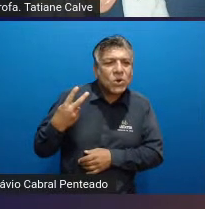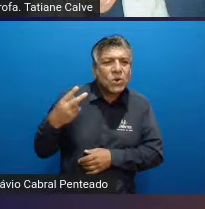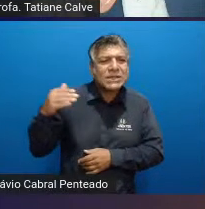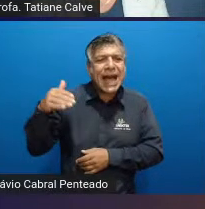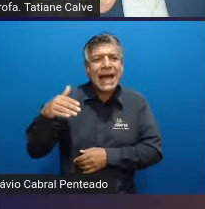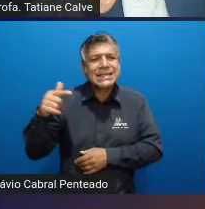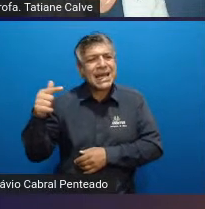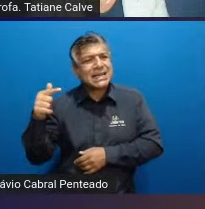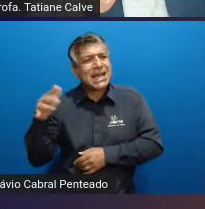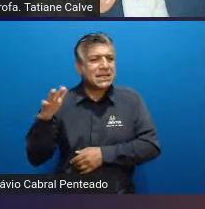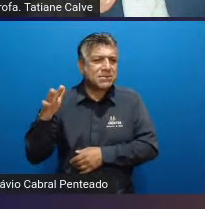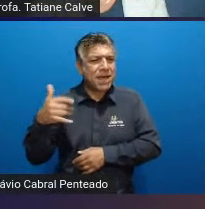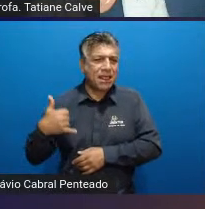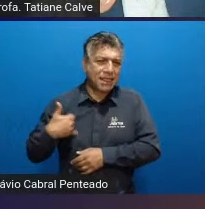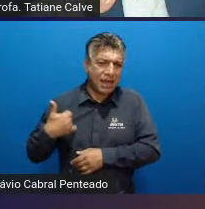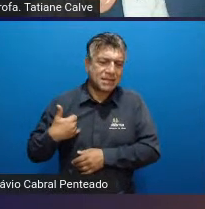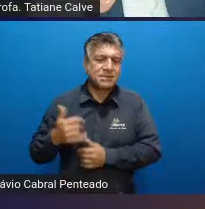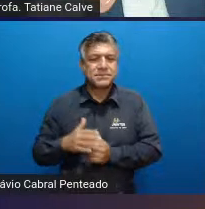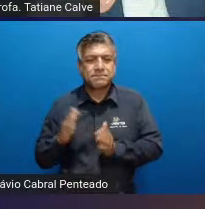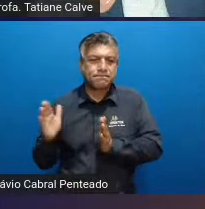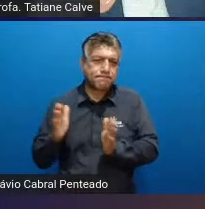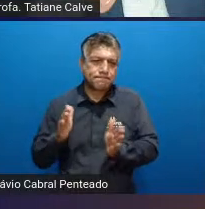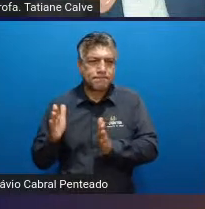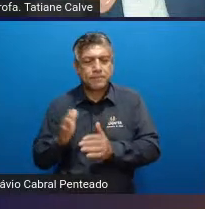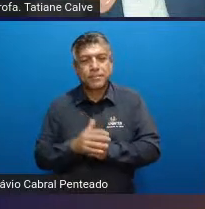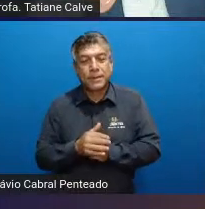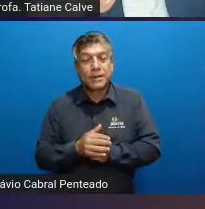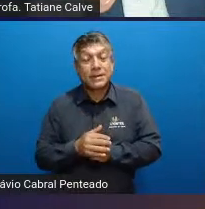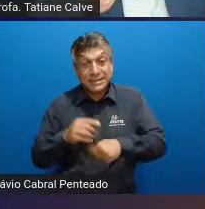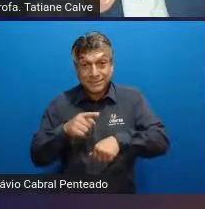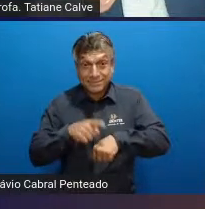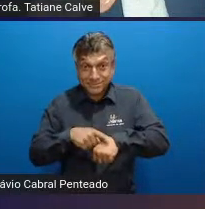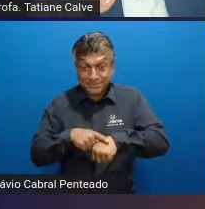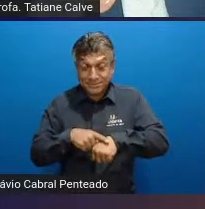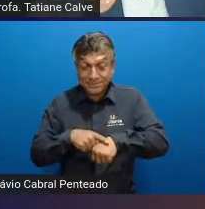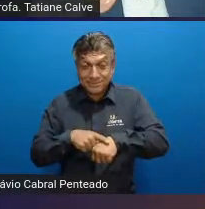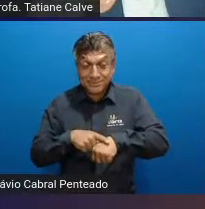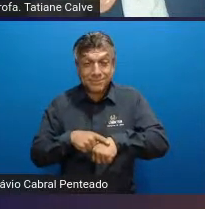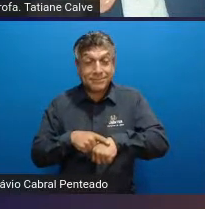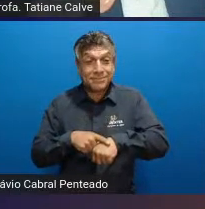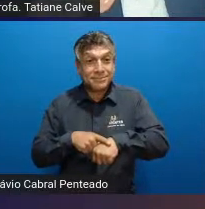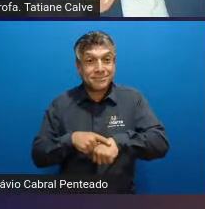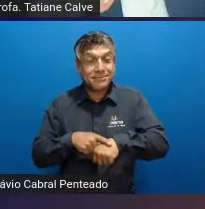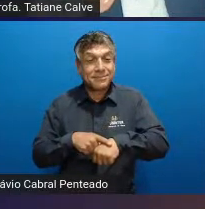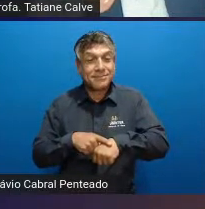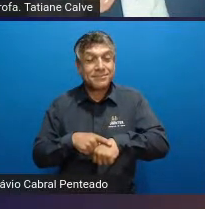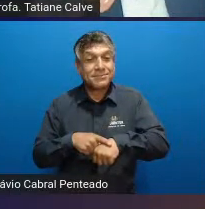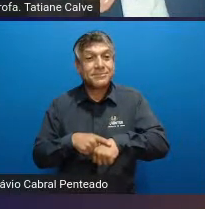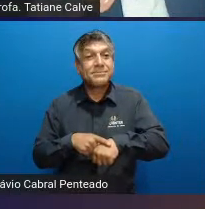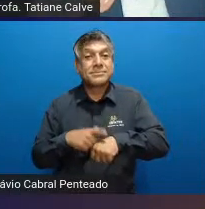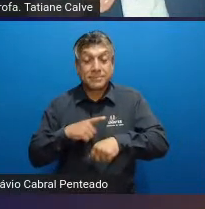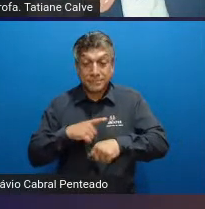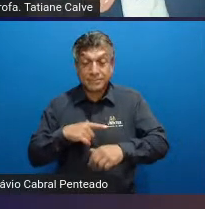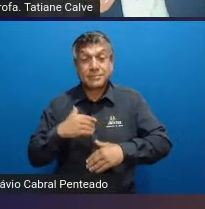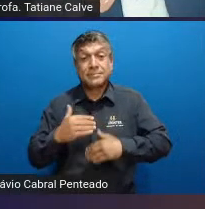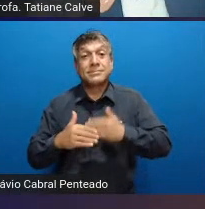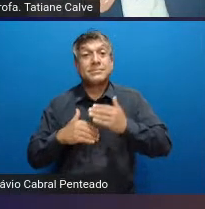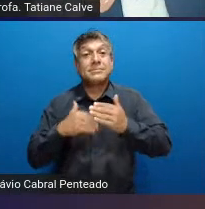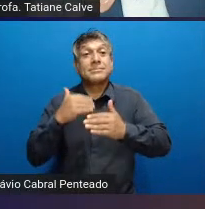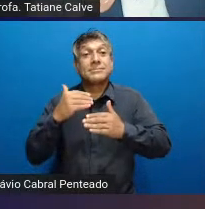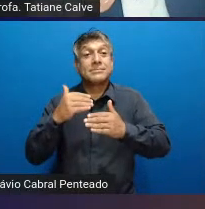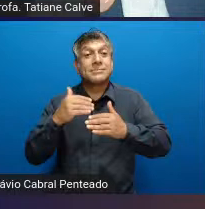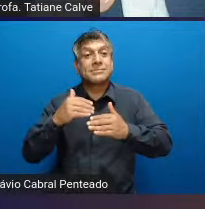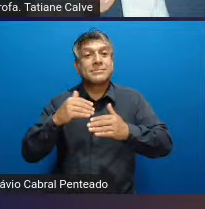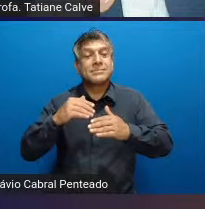anos tá nesse período estão sendo desenvolvidas várias